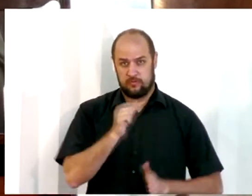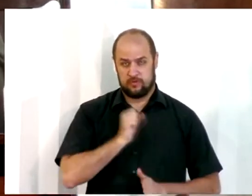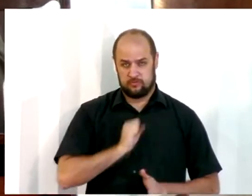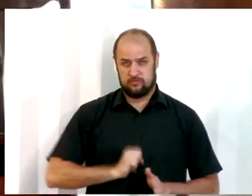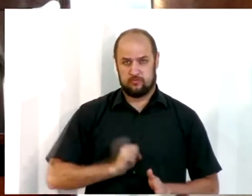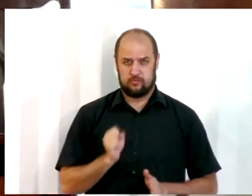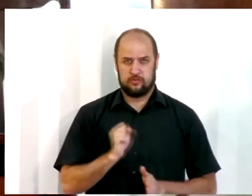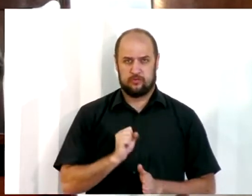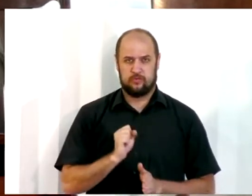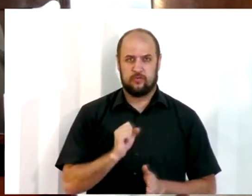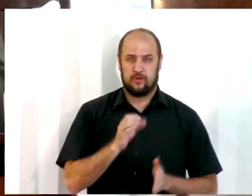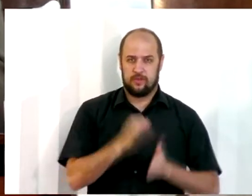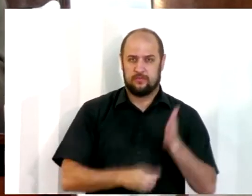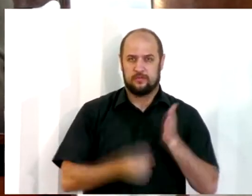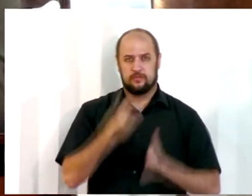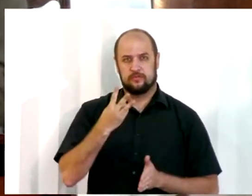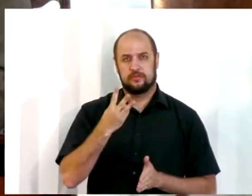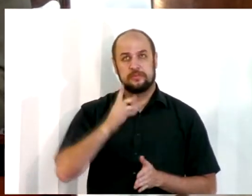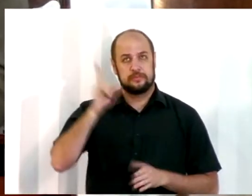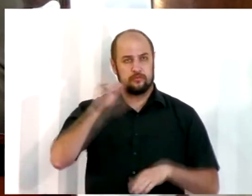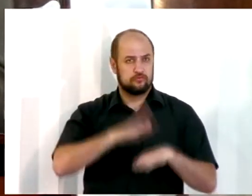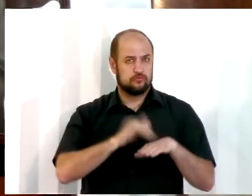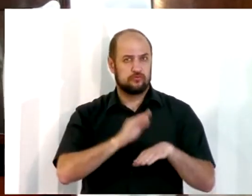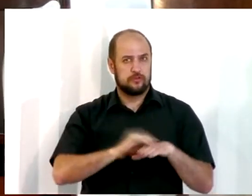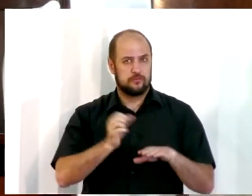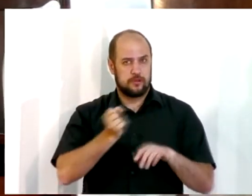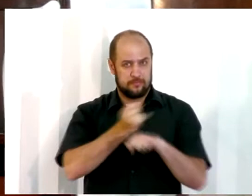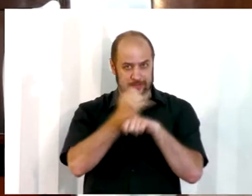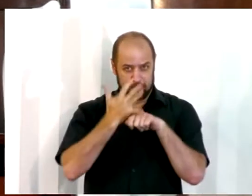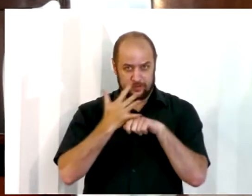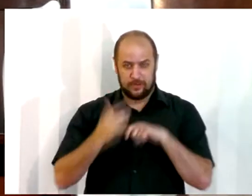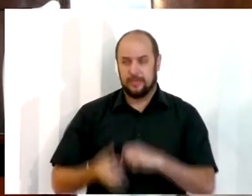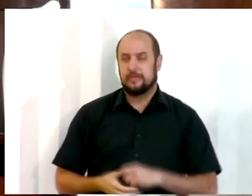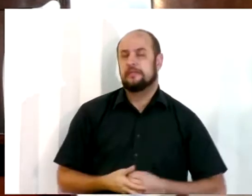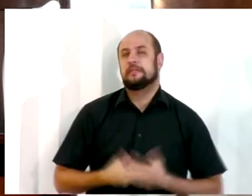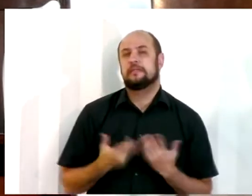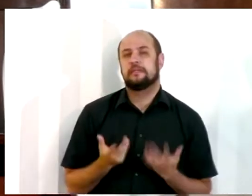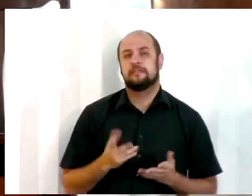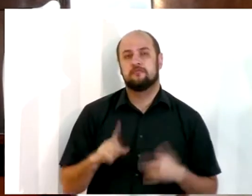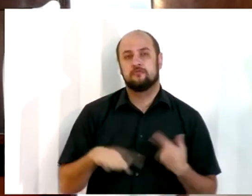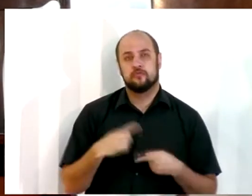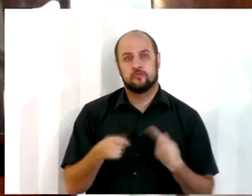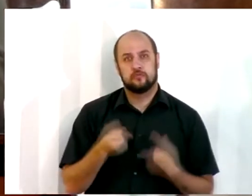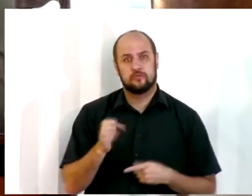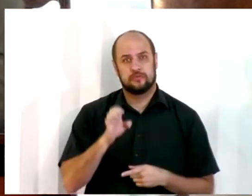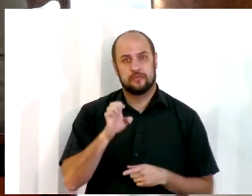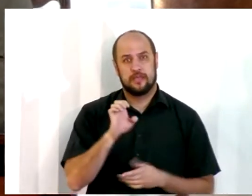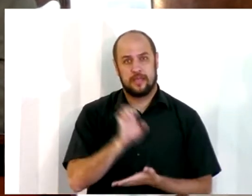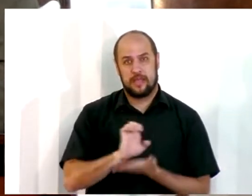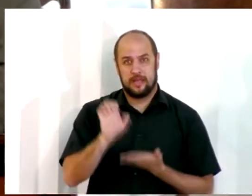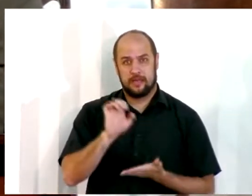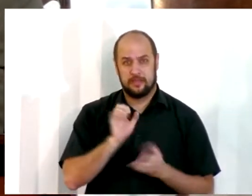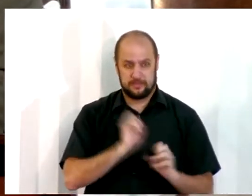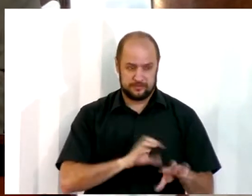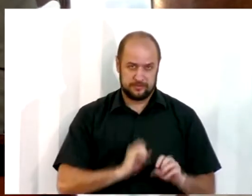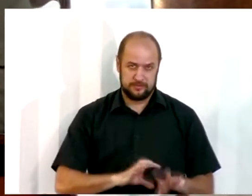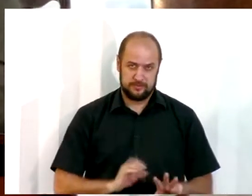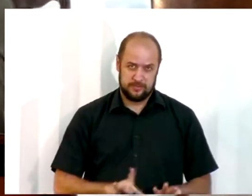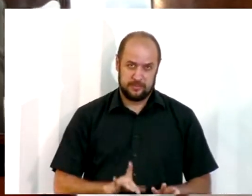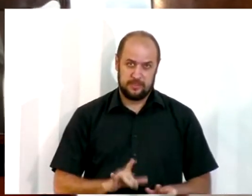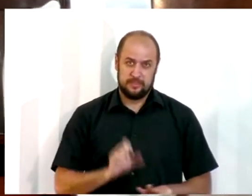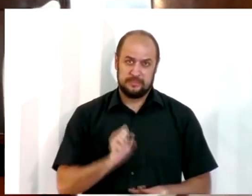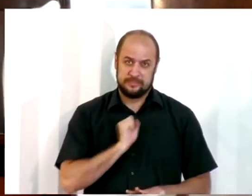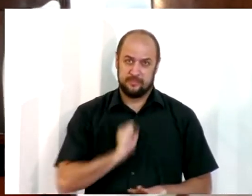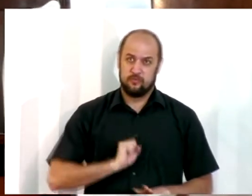experiência do jovem Samuel quando Deus o chama naquela madrugada e depois de instruído por Eli, ele foi orientado a responder